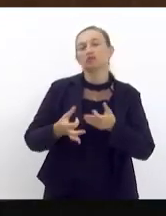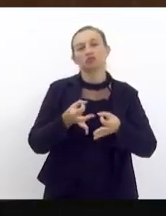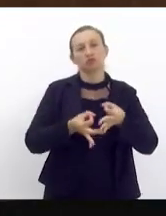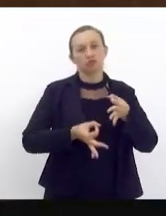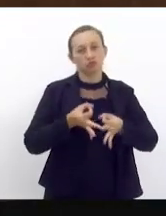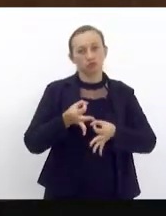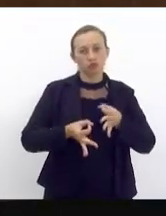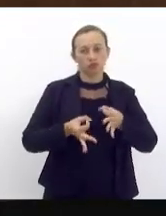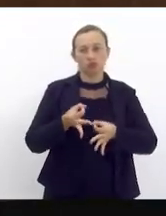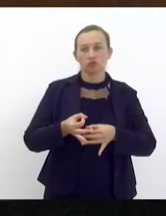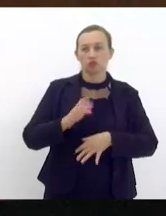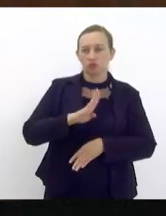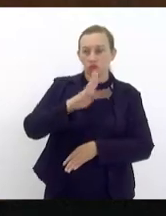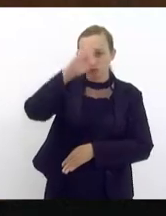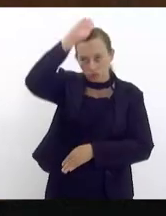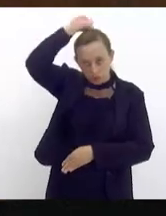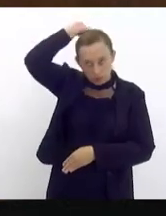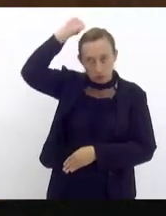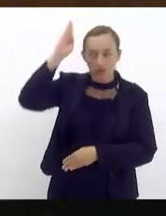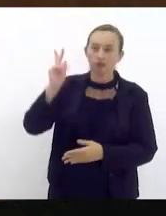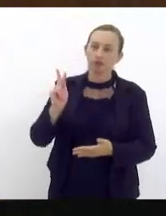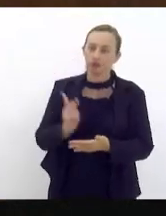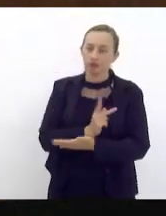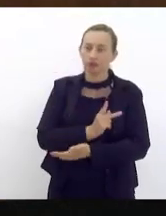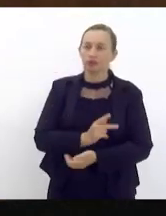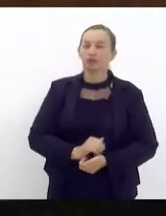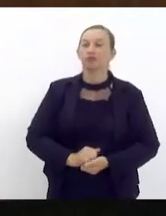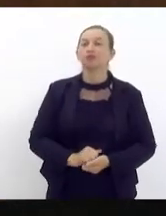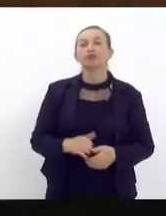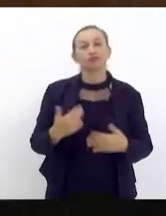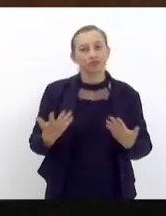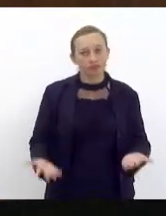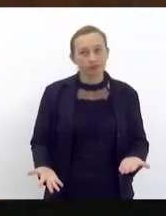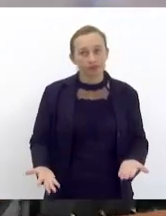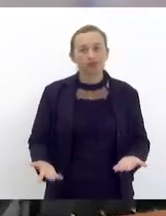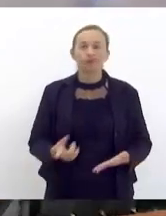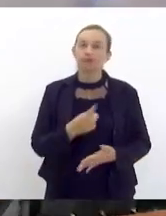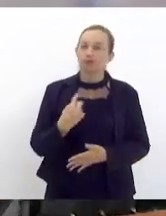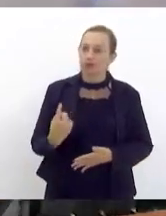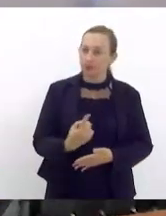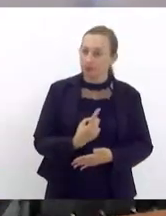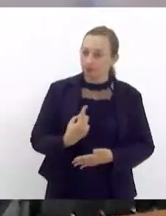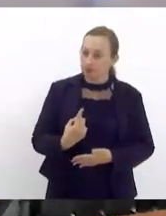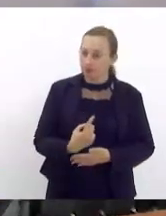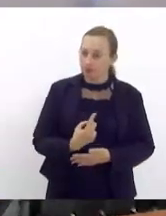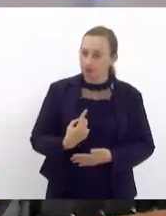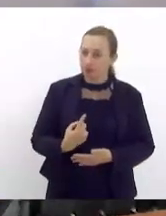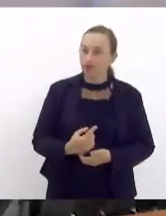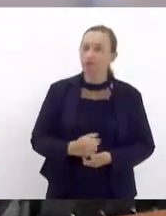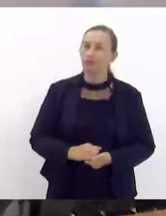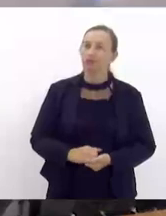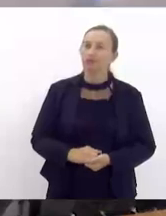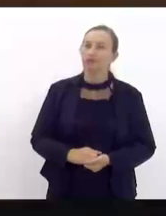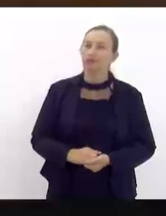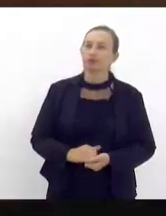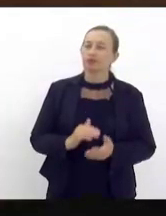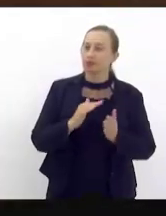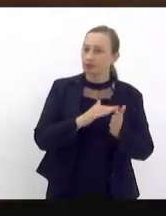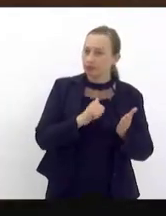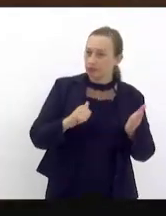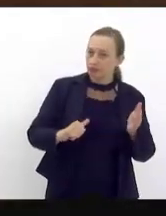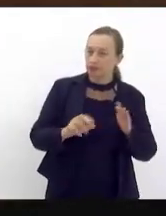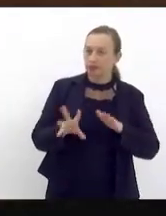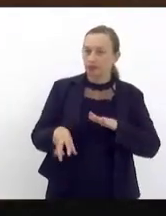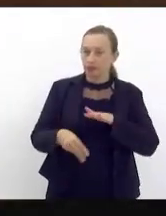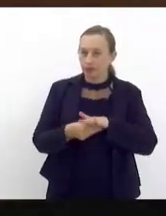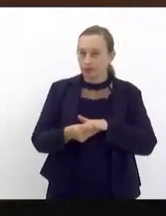sobre os bombeiros venha acontecer então nós estaremos retirando a nossa